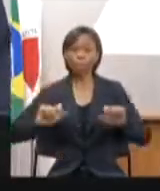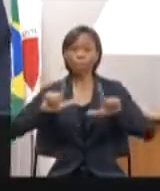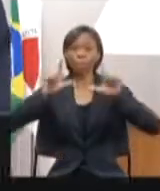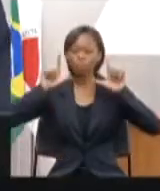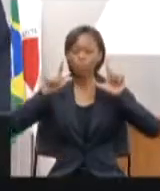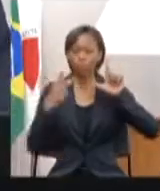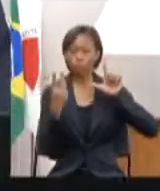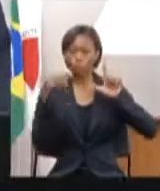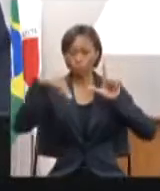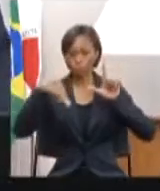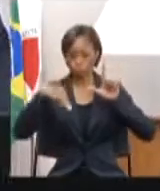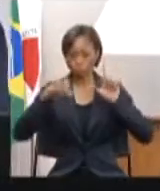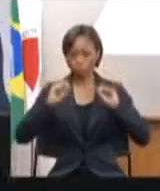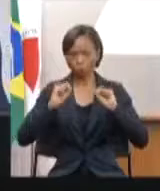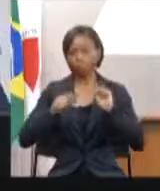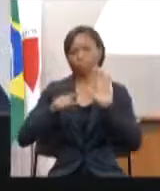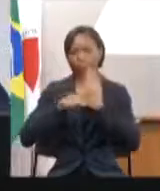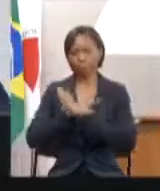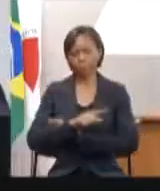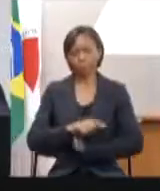ao secretário aqui